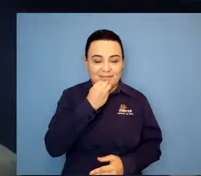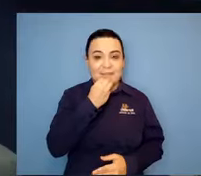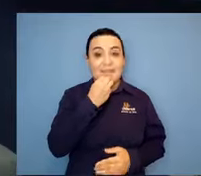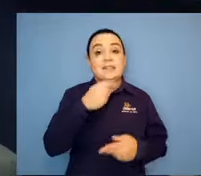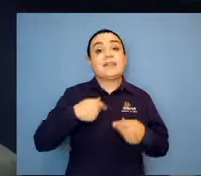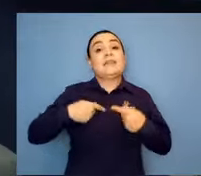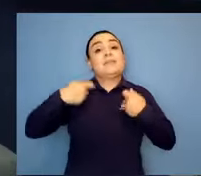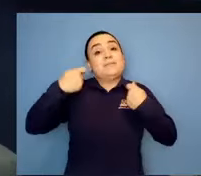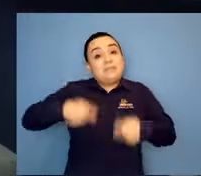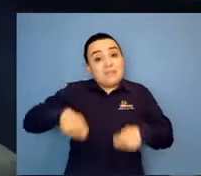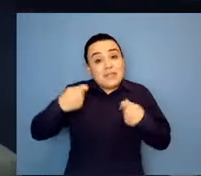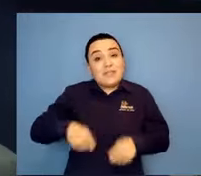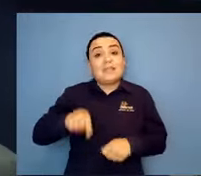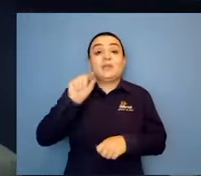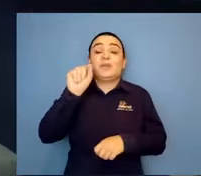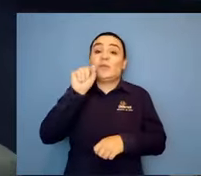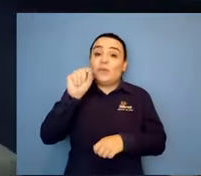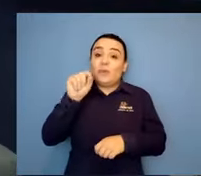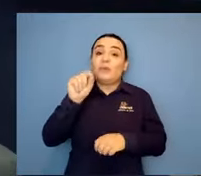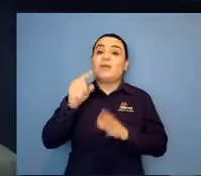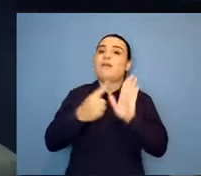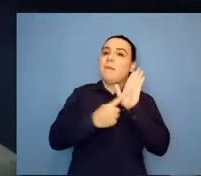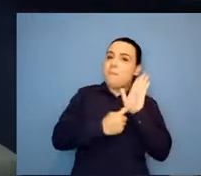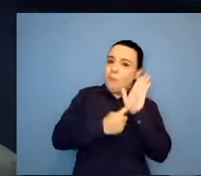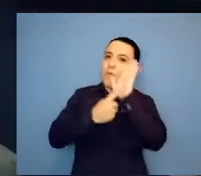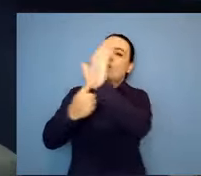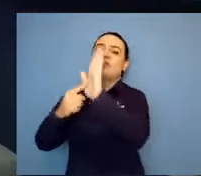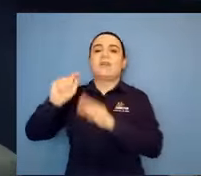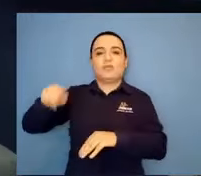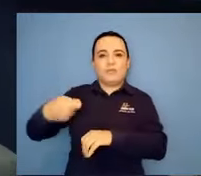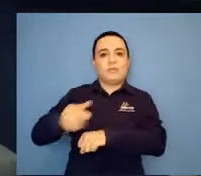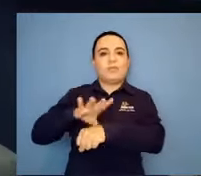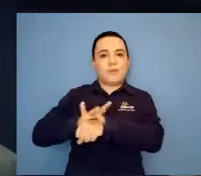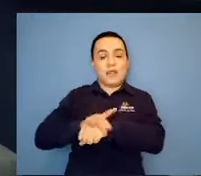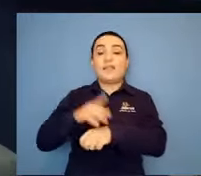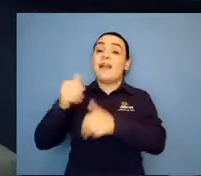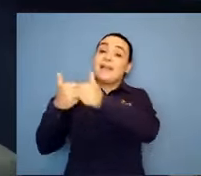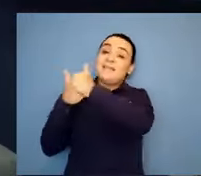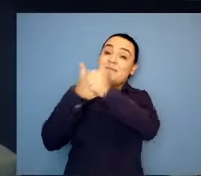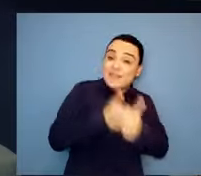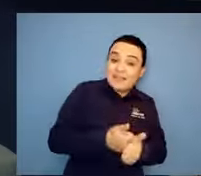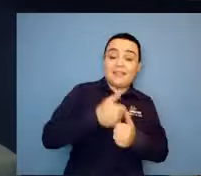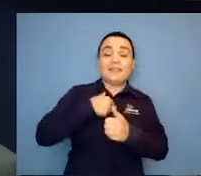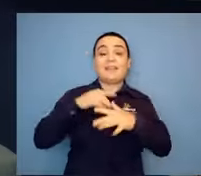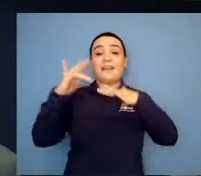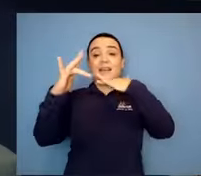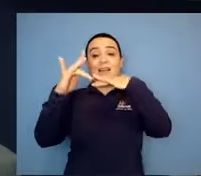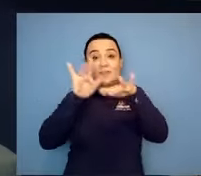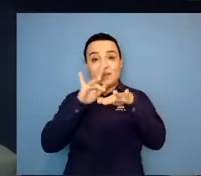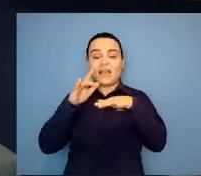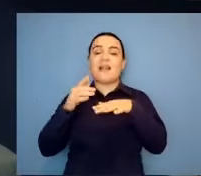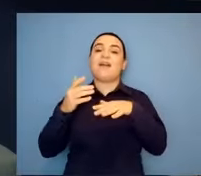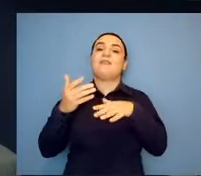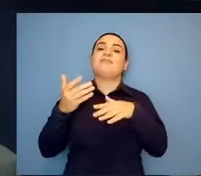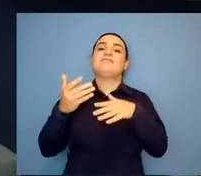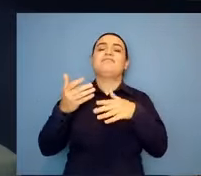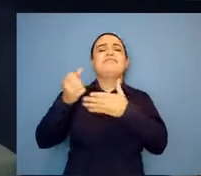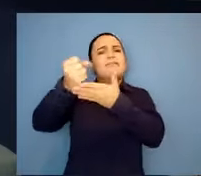doenças raras da invisibilidade, né? Me sigam lá na rede social, acompanham esse trabalho. Ajudem na medida do possível,